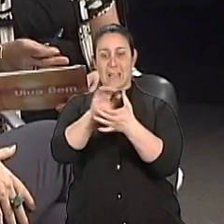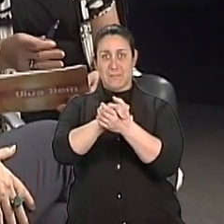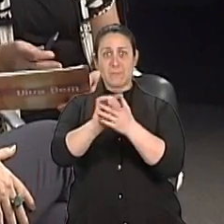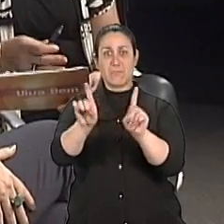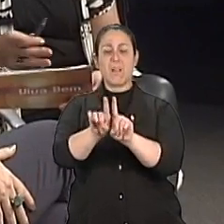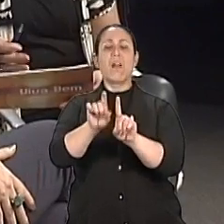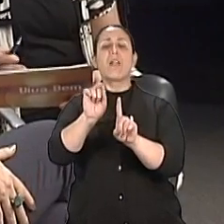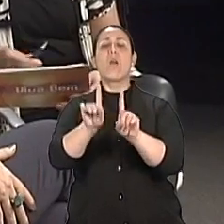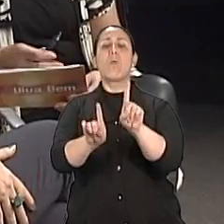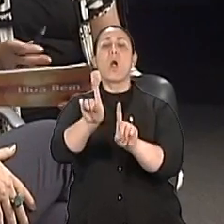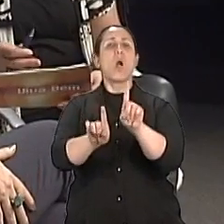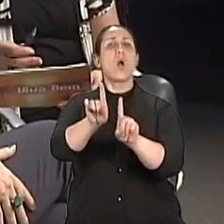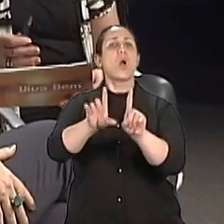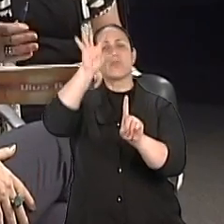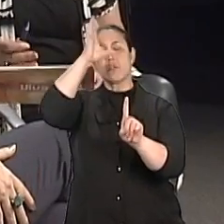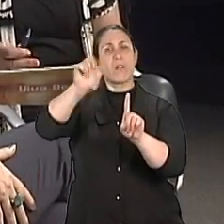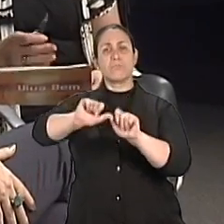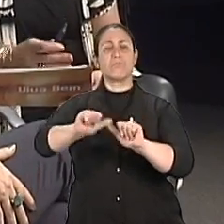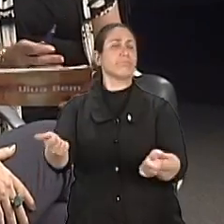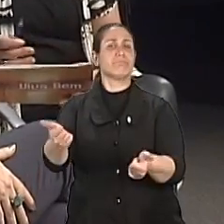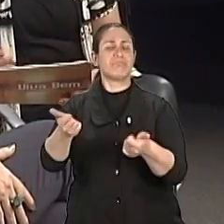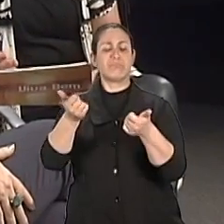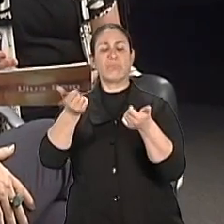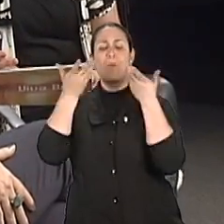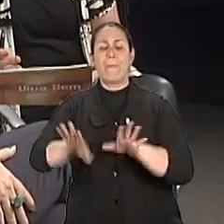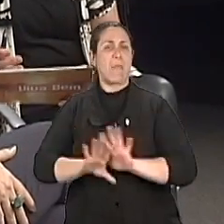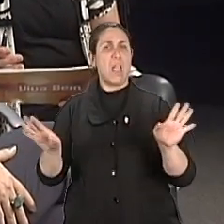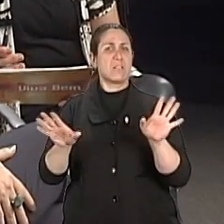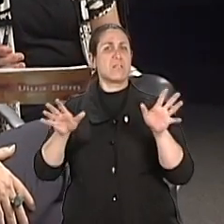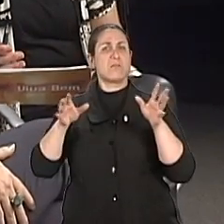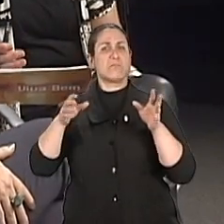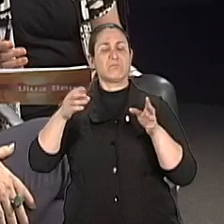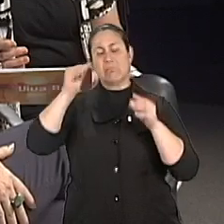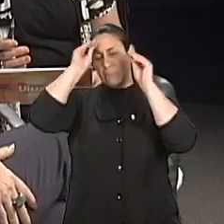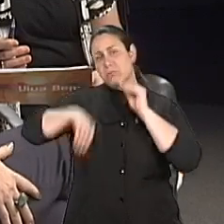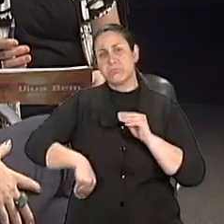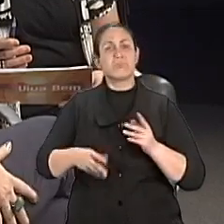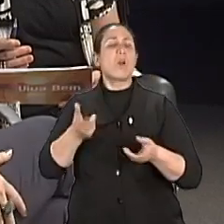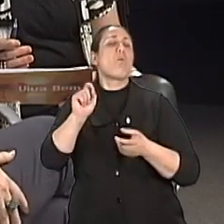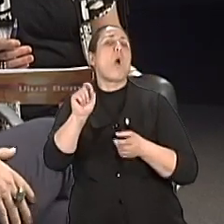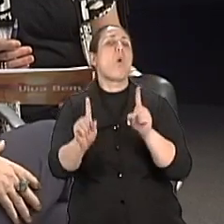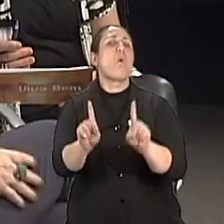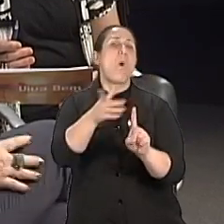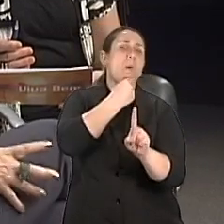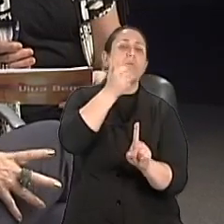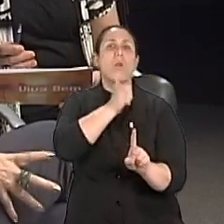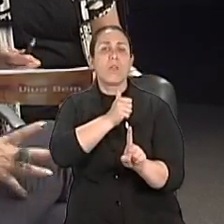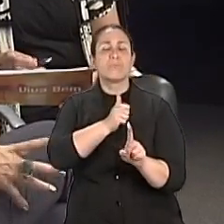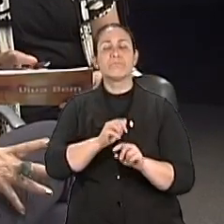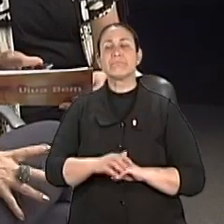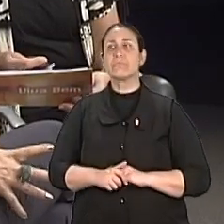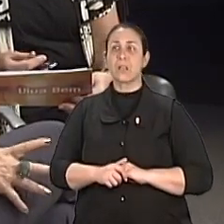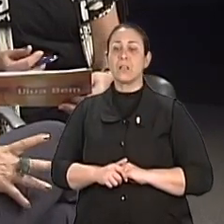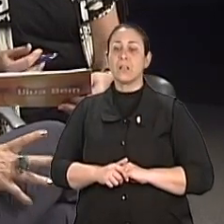jeito, ou a gente dá um jeito, ou então não dá mais para viver junto, homem ou mulher? Olha, existe até inclusive